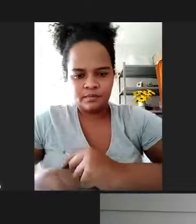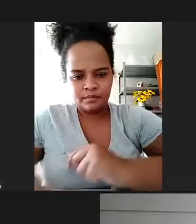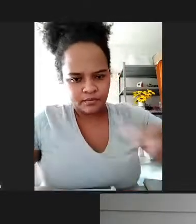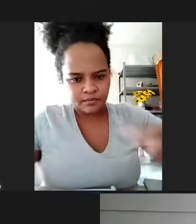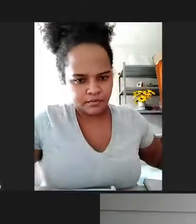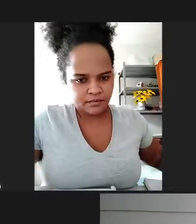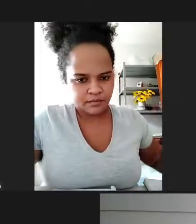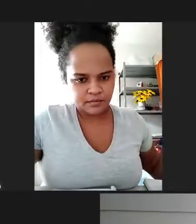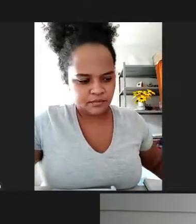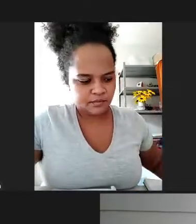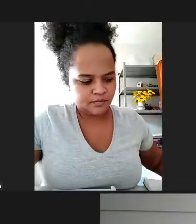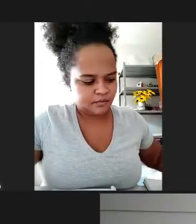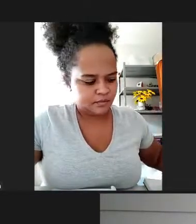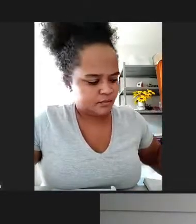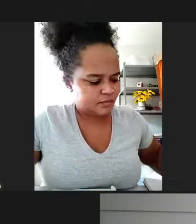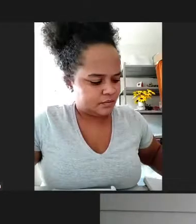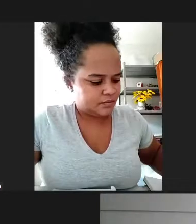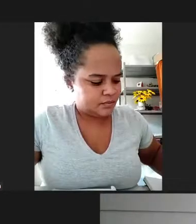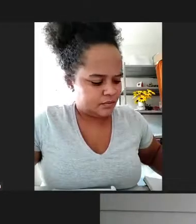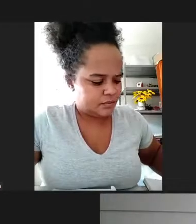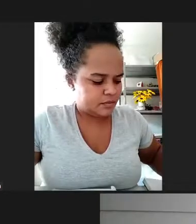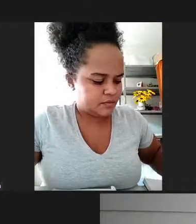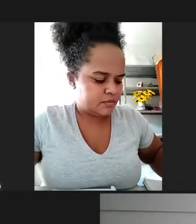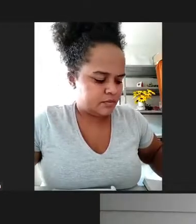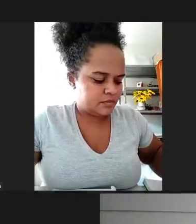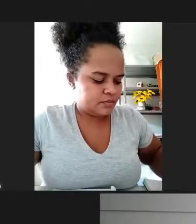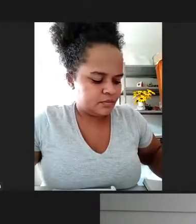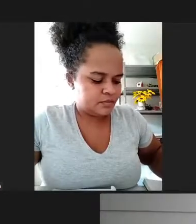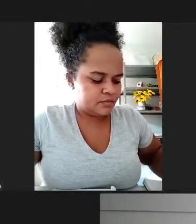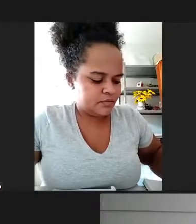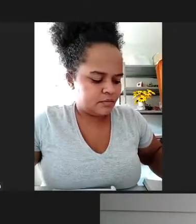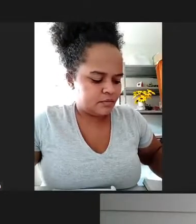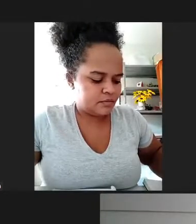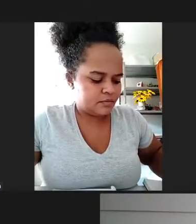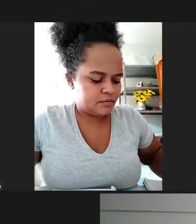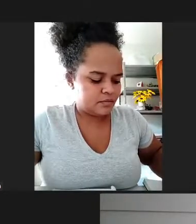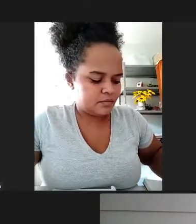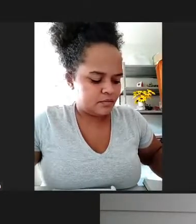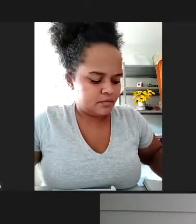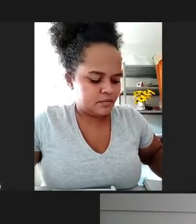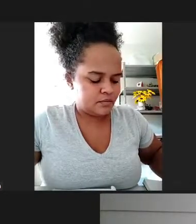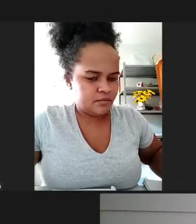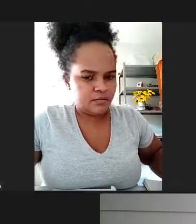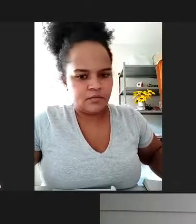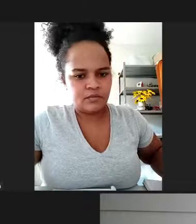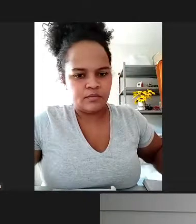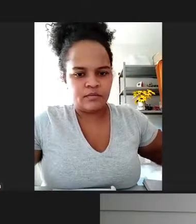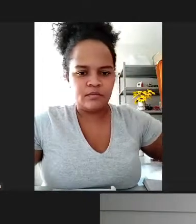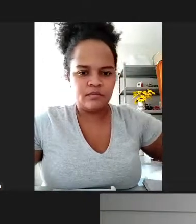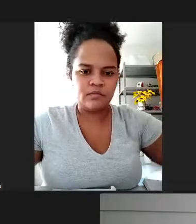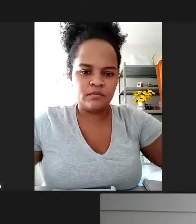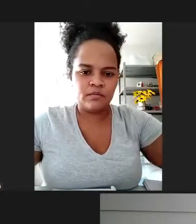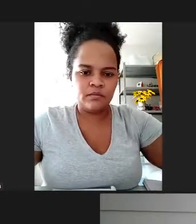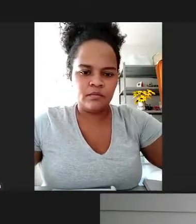não se ira facilmente, não guarda rancor. O amor não se alegra com a injustiça, mas se alegra com a